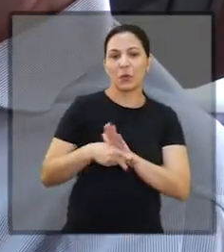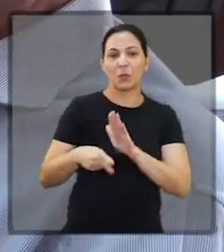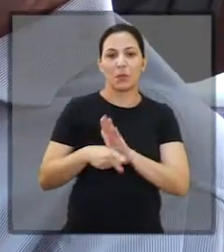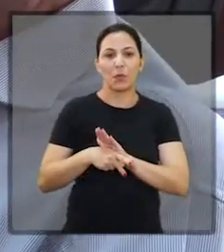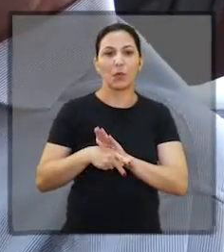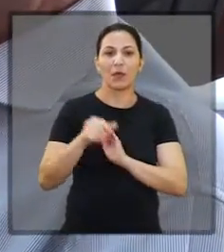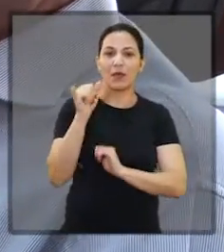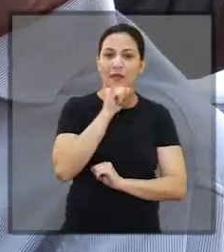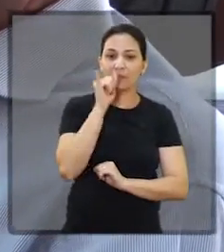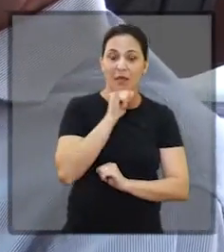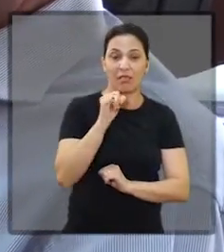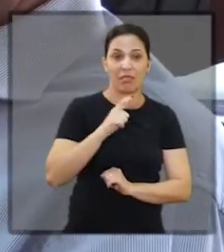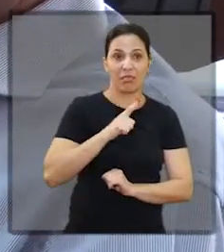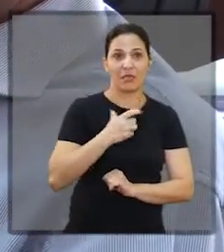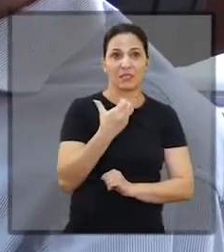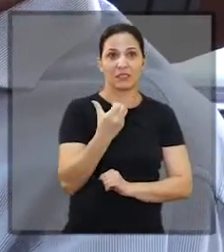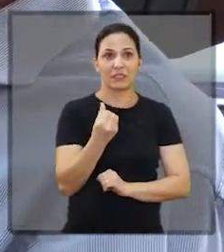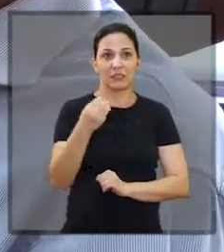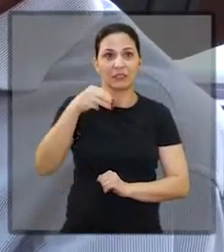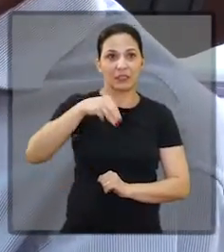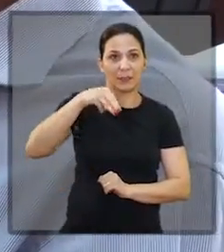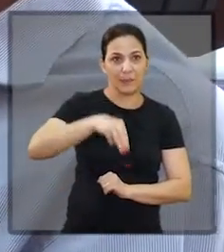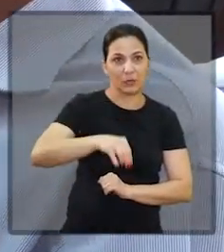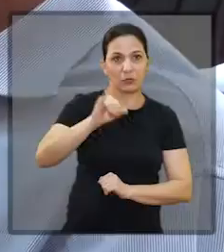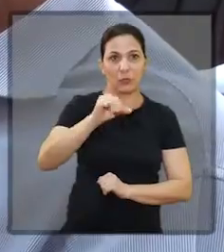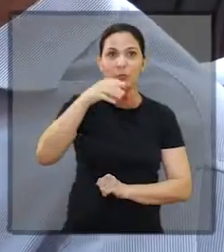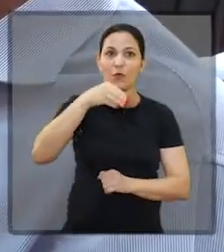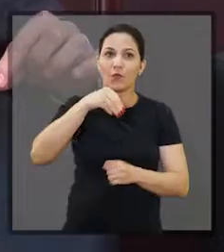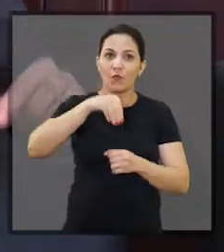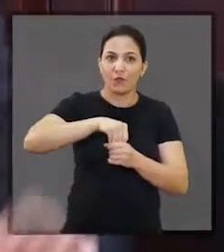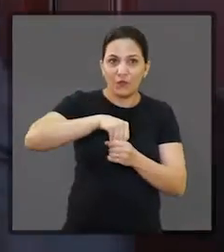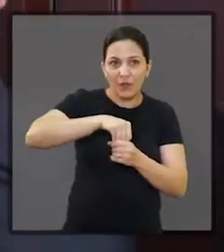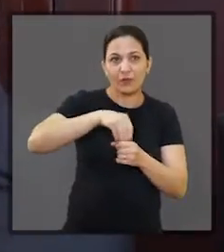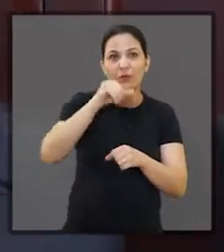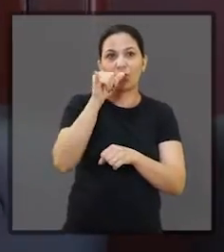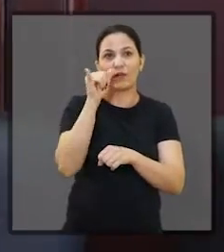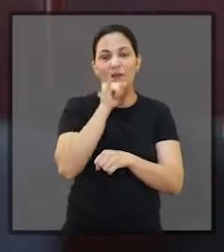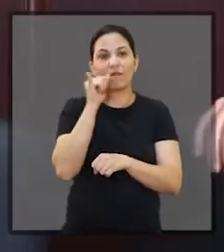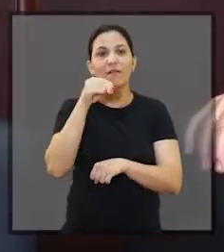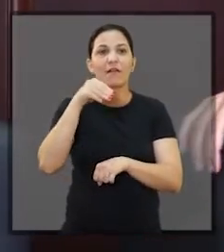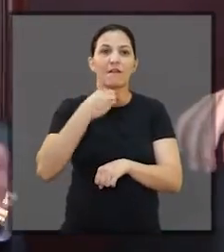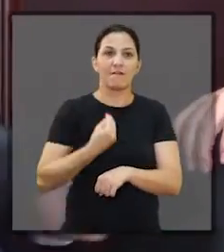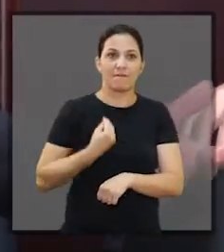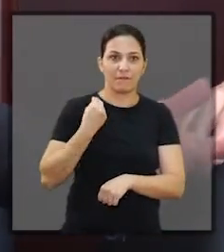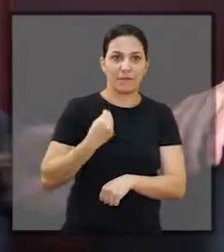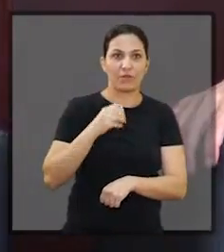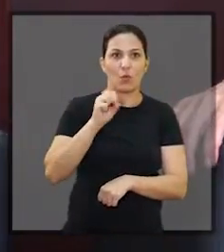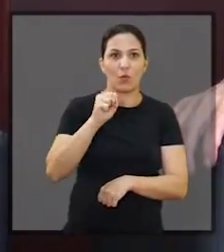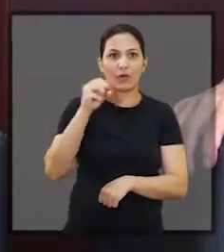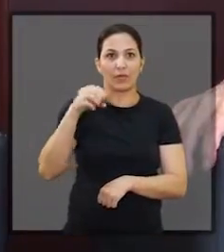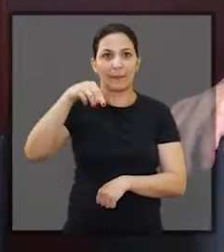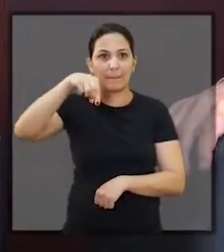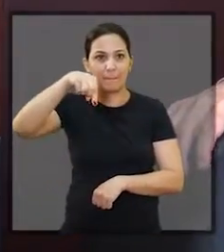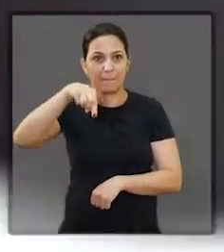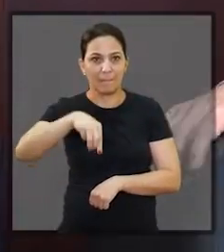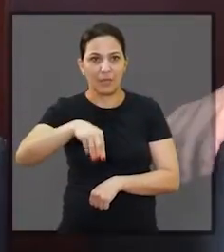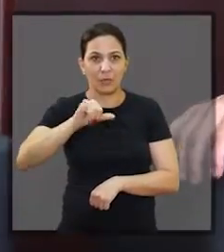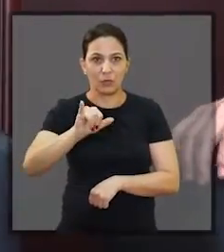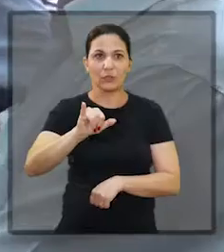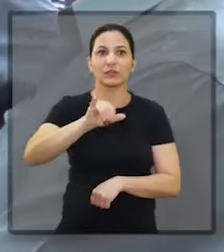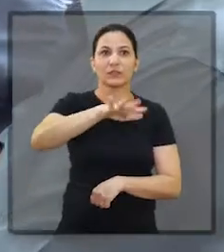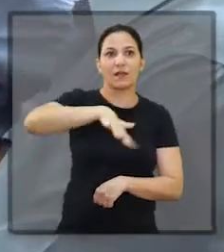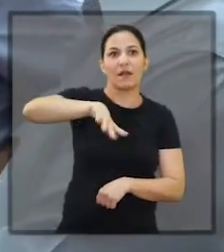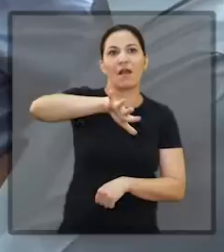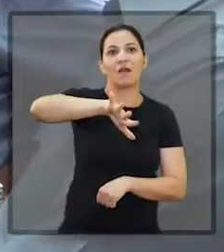Hoje, 60 milhões de italianos vivem na Itália, enquanto outros 80 milhões vivem distribuídos pelo